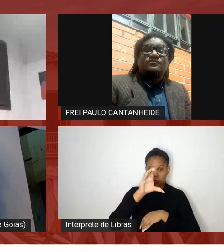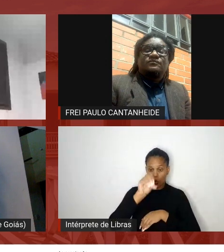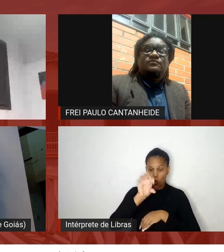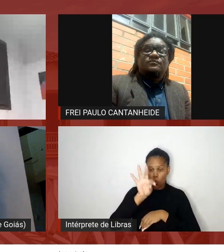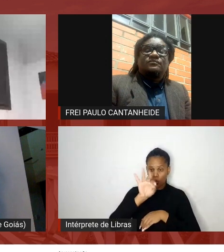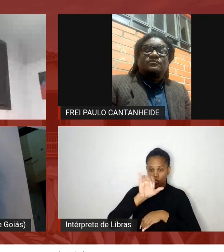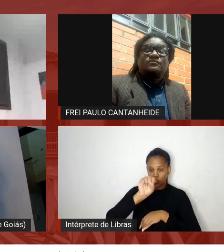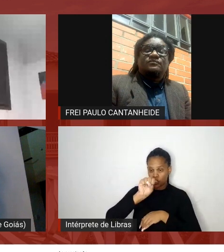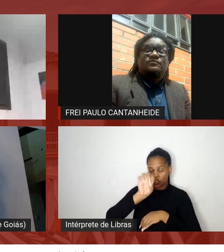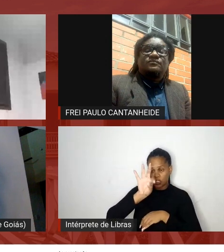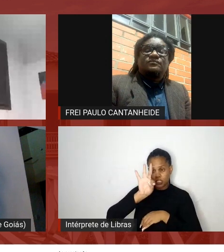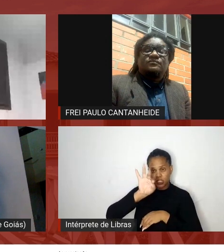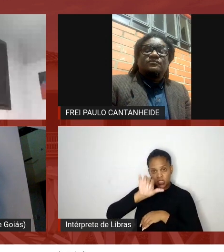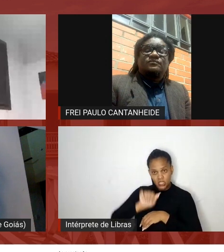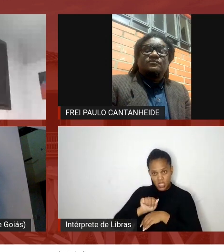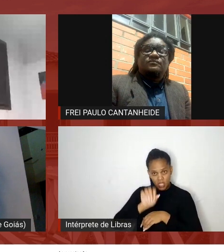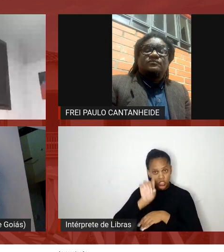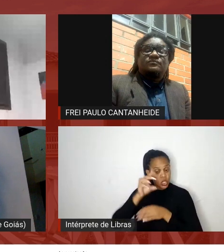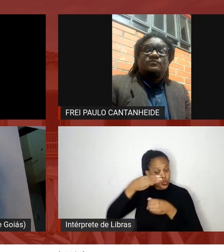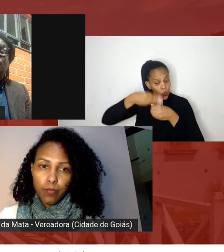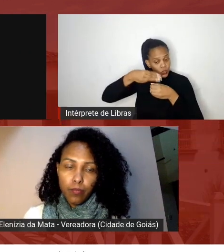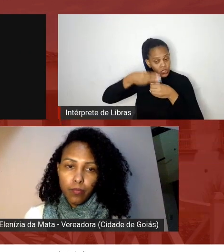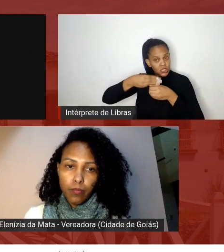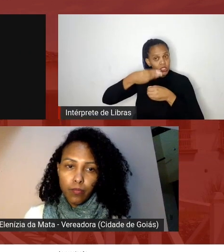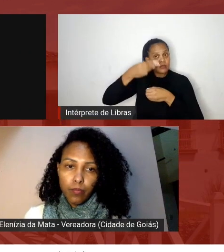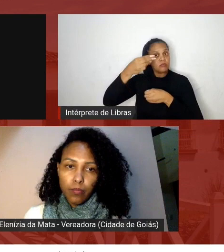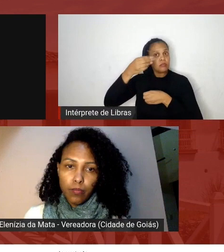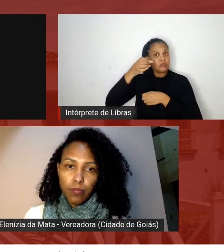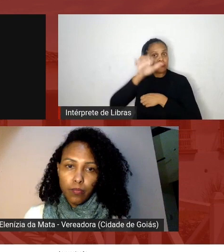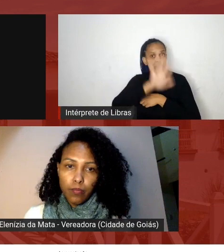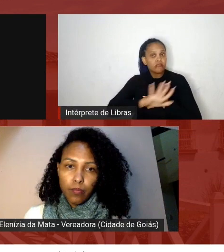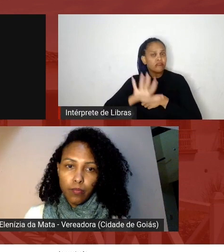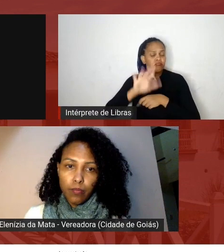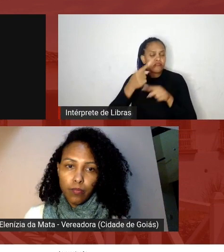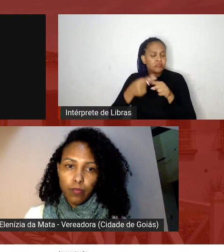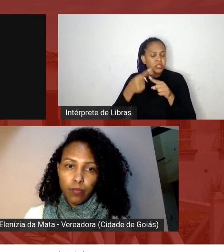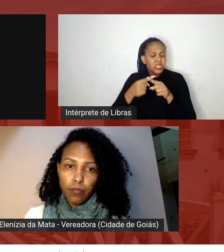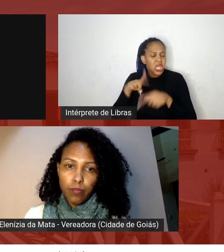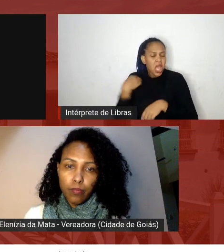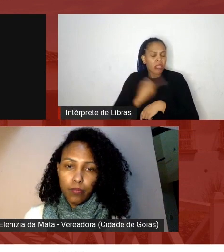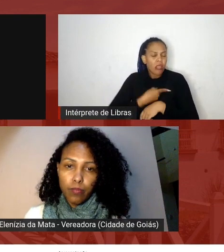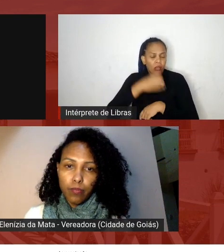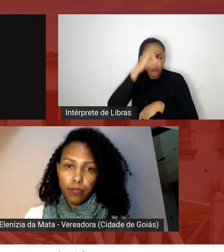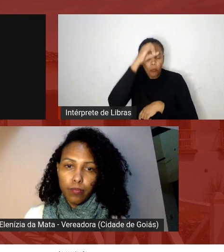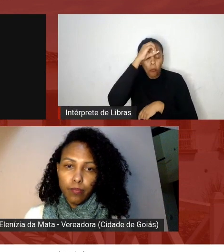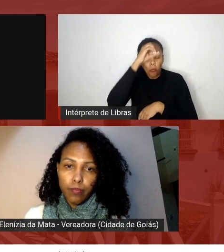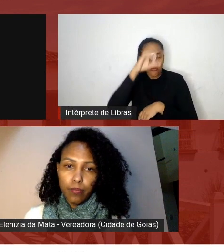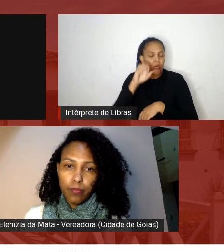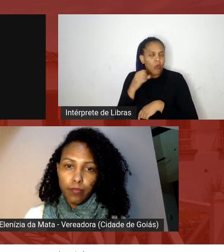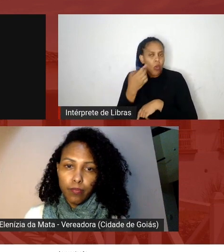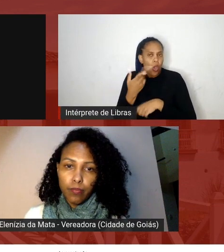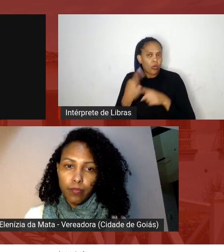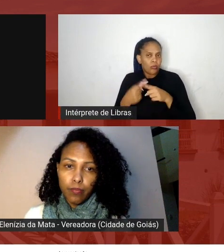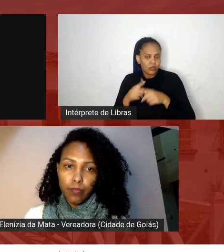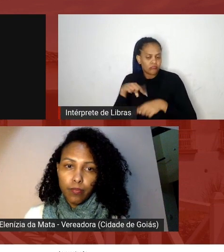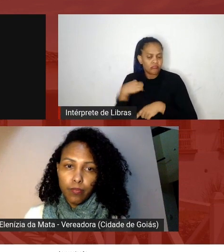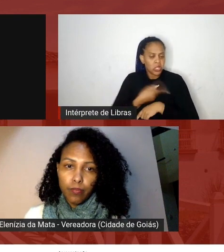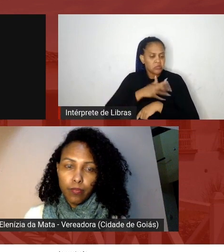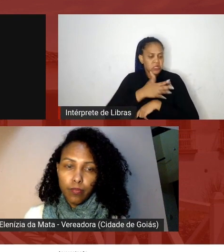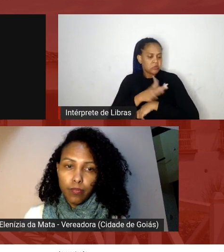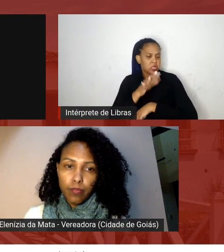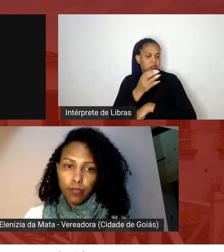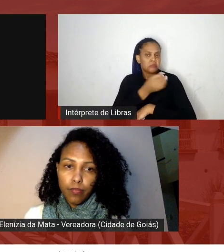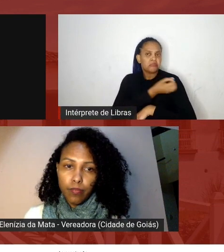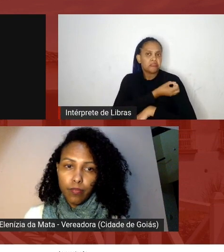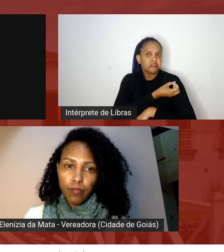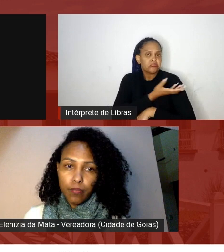município da cidade de Goiás porque somos analfabetos porque somos semi-analfabetos mas